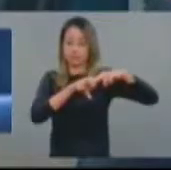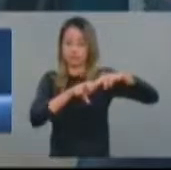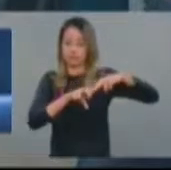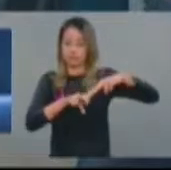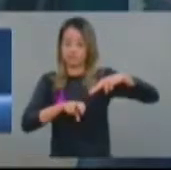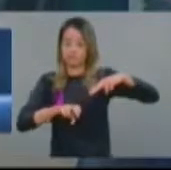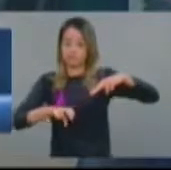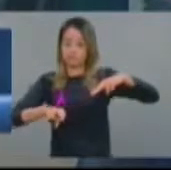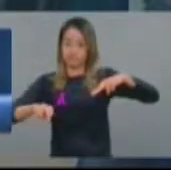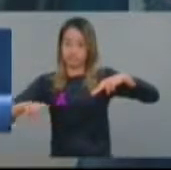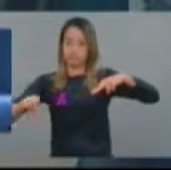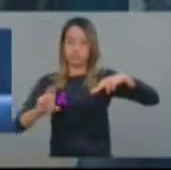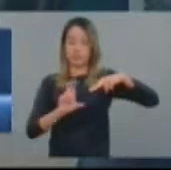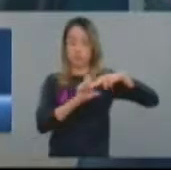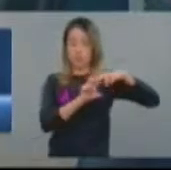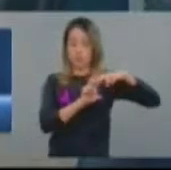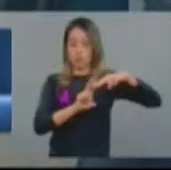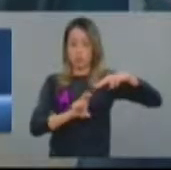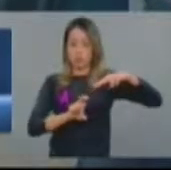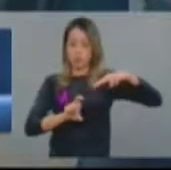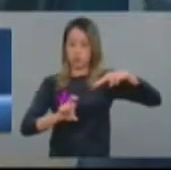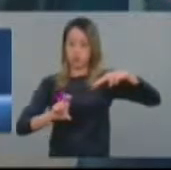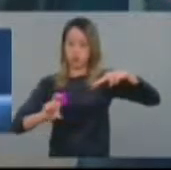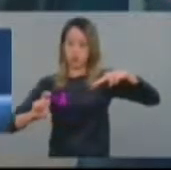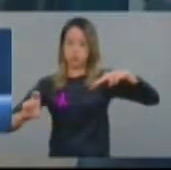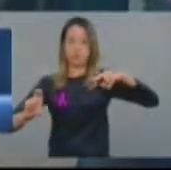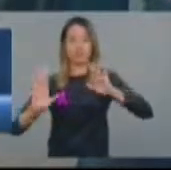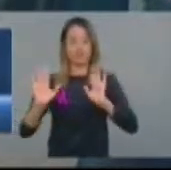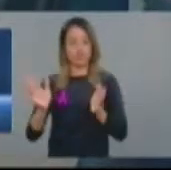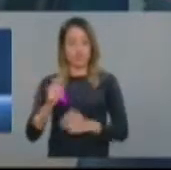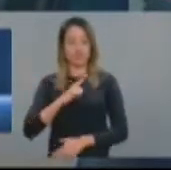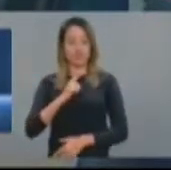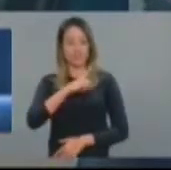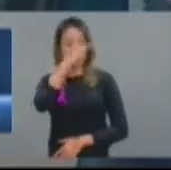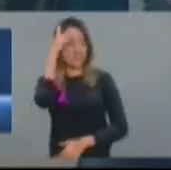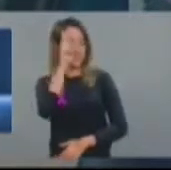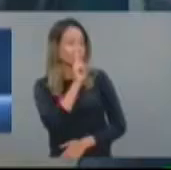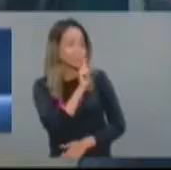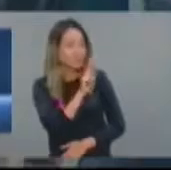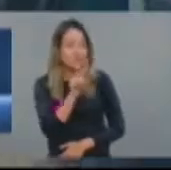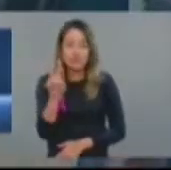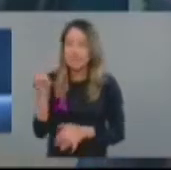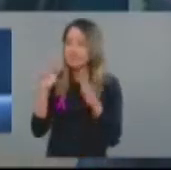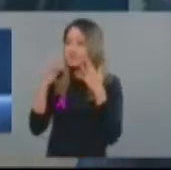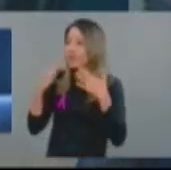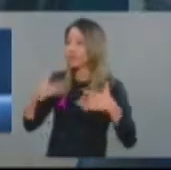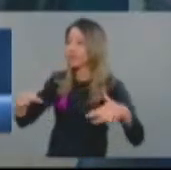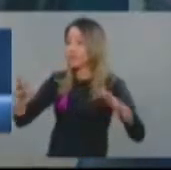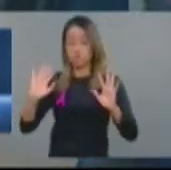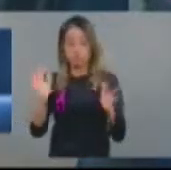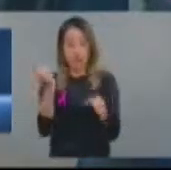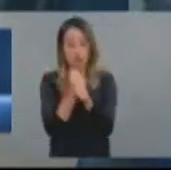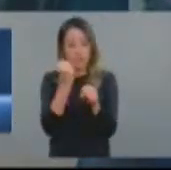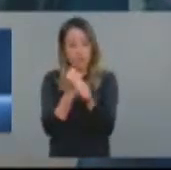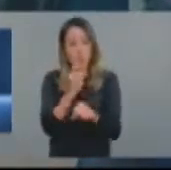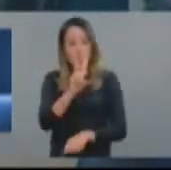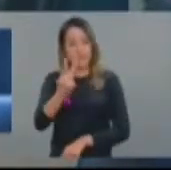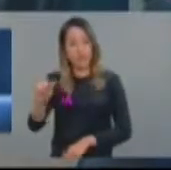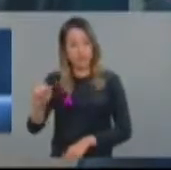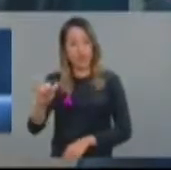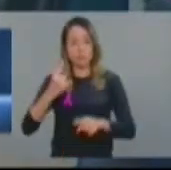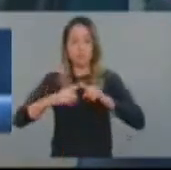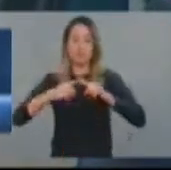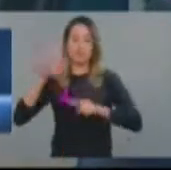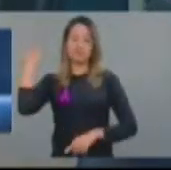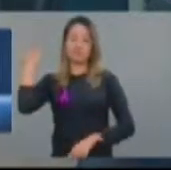estruturar e acreditamos que agora a gente vai conseguir esse apoio, visto que também a reforma do Bondinho já foi anunciada, que é um ponto